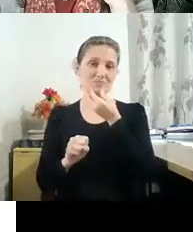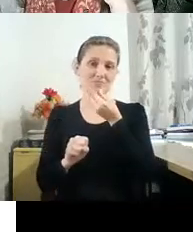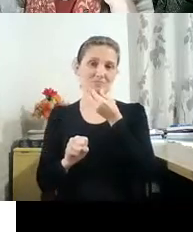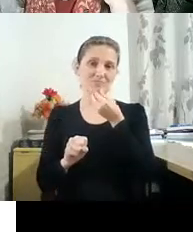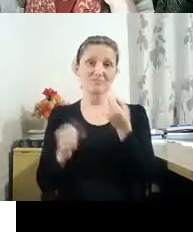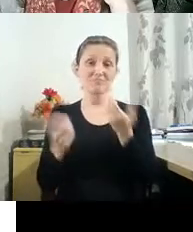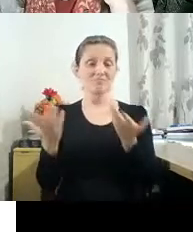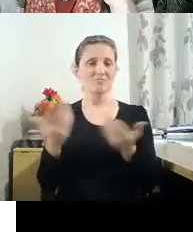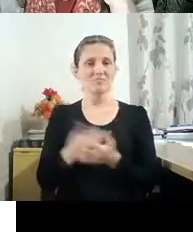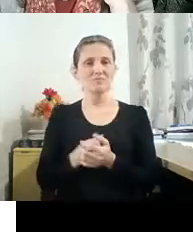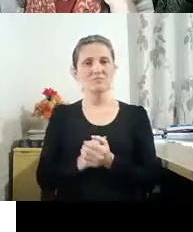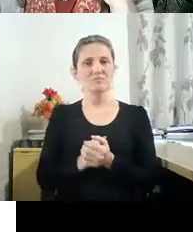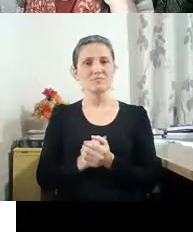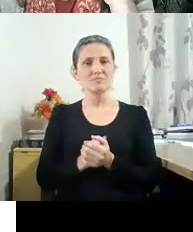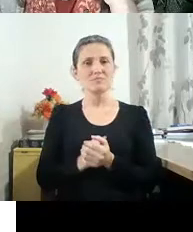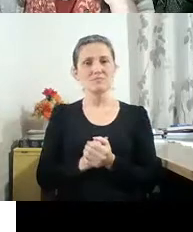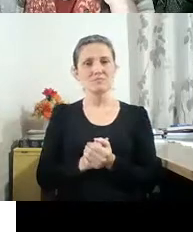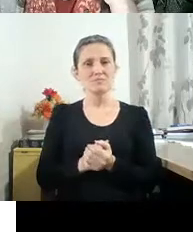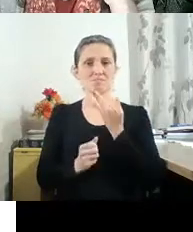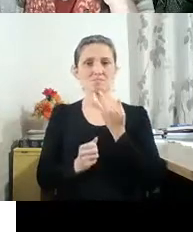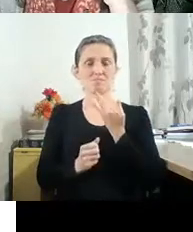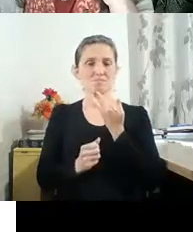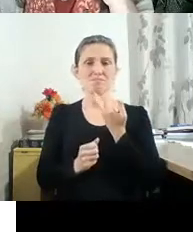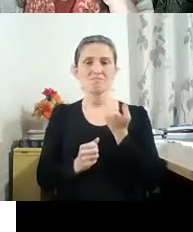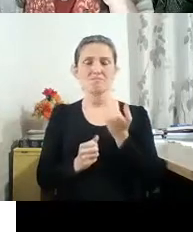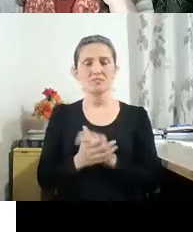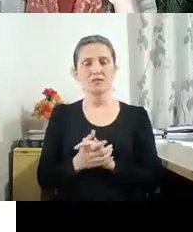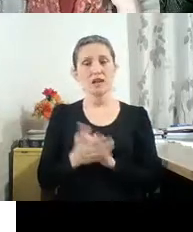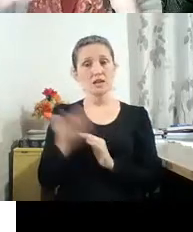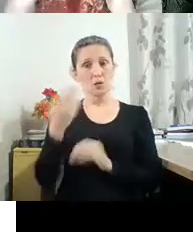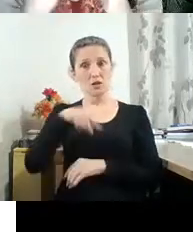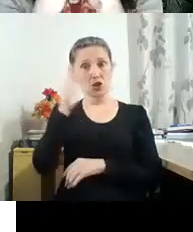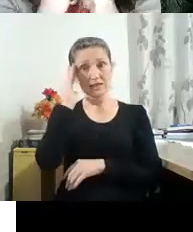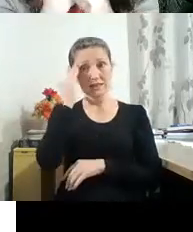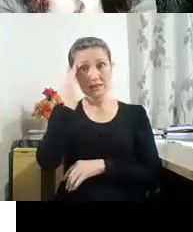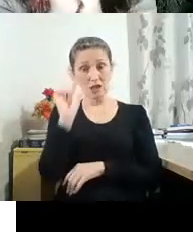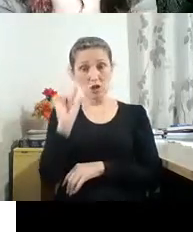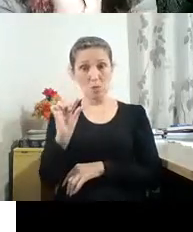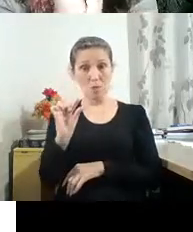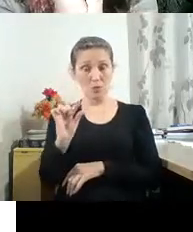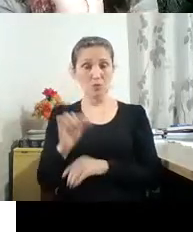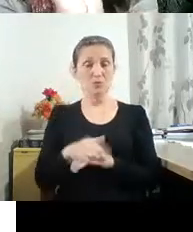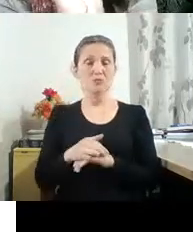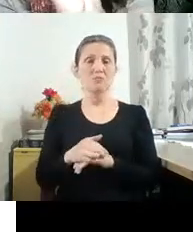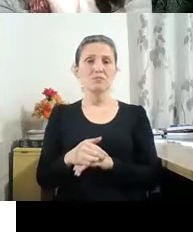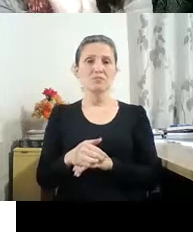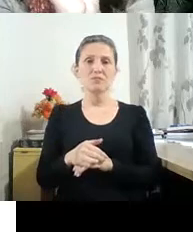de Boris. E para a gente compreender um pouco, eu e a Laura, que